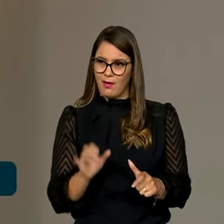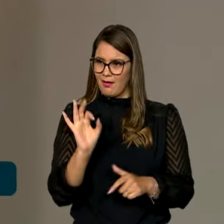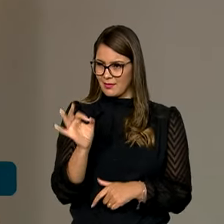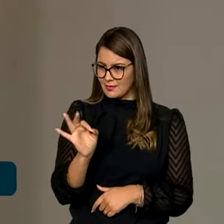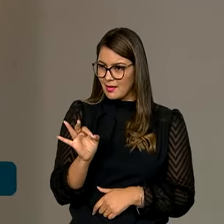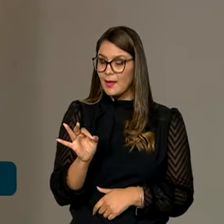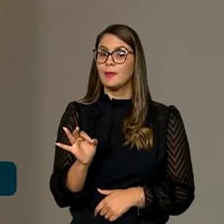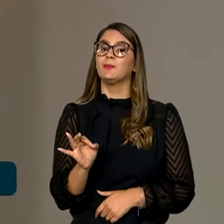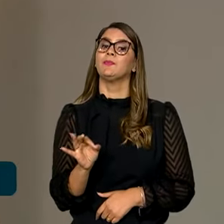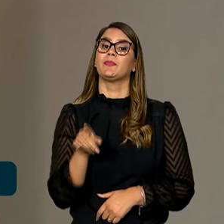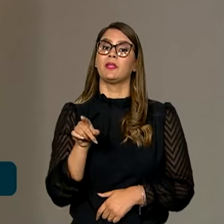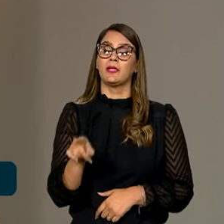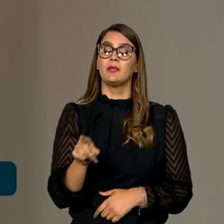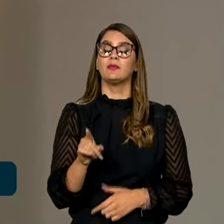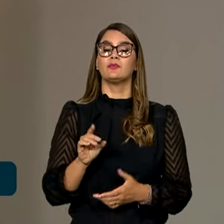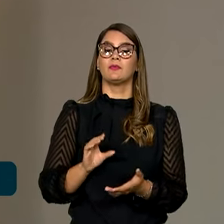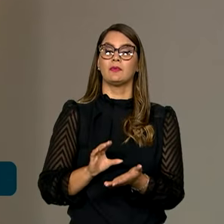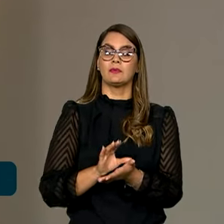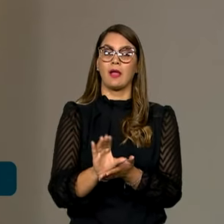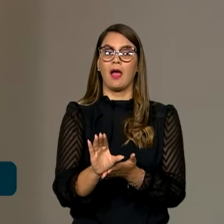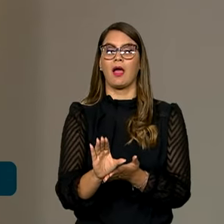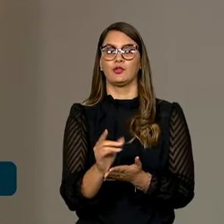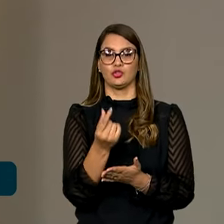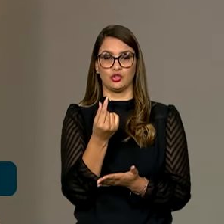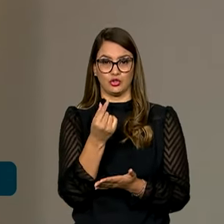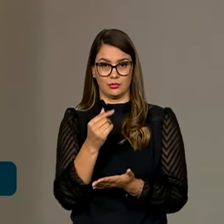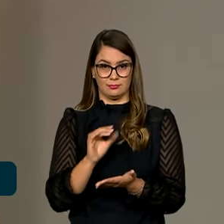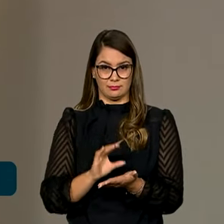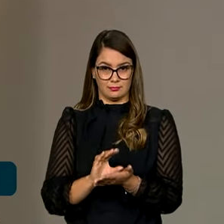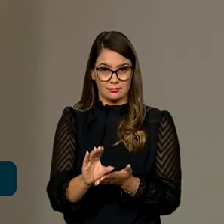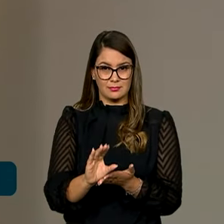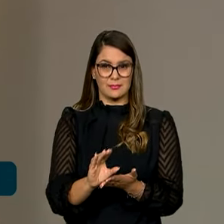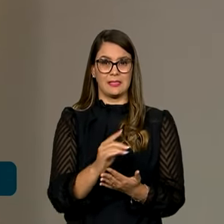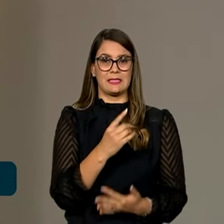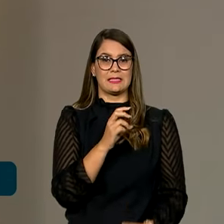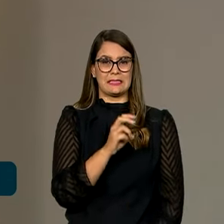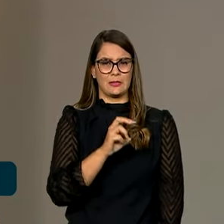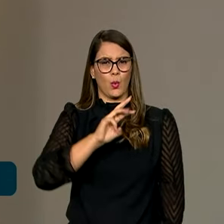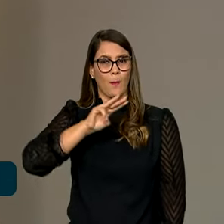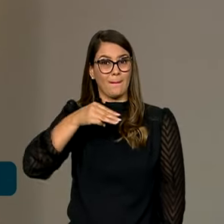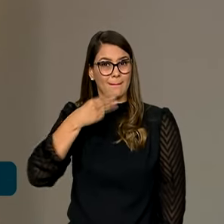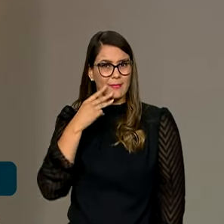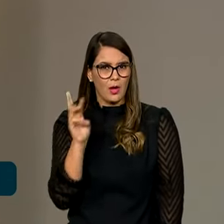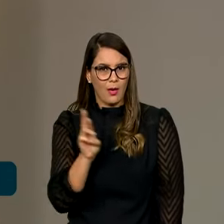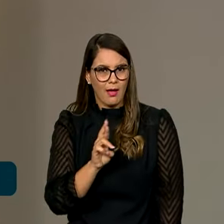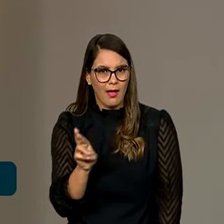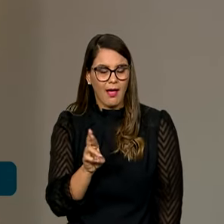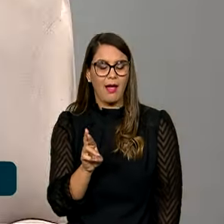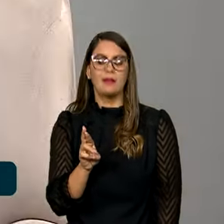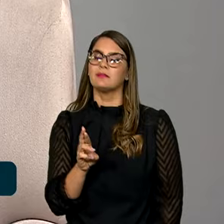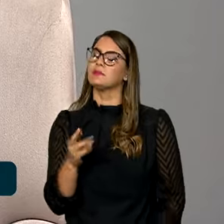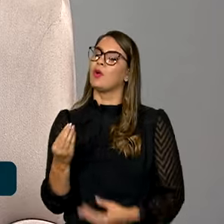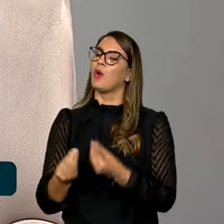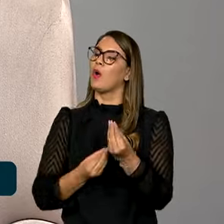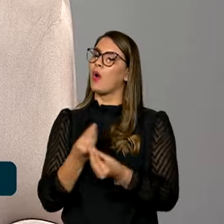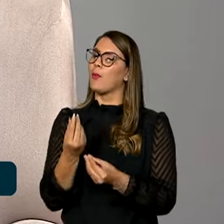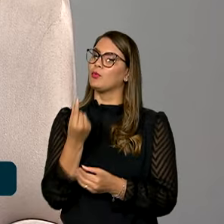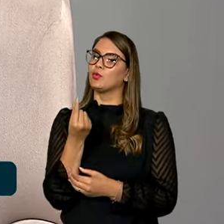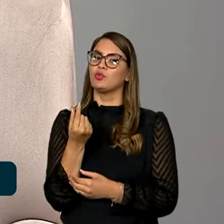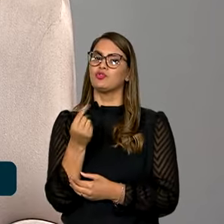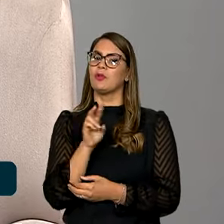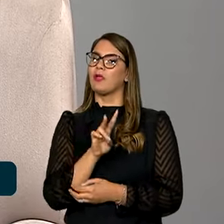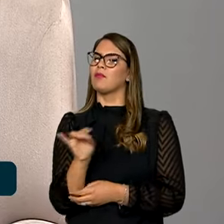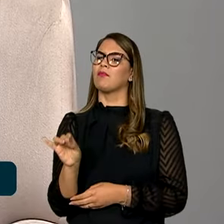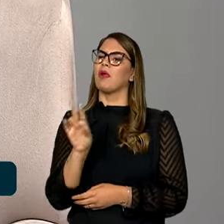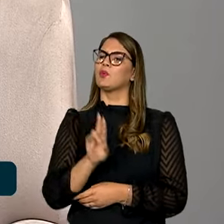verdade? E foi, inclusive, destinado uma verba, um recurso aí, de 5 milhões de reais. De que forma que esse dinheiro deve